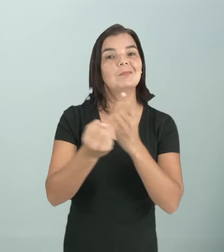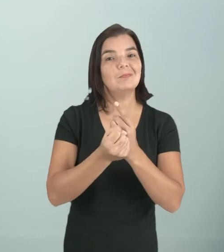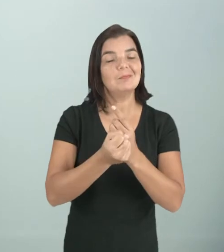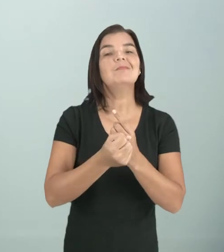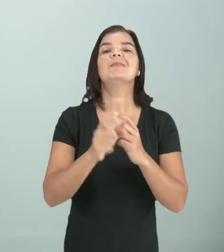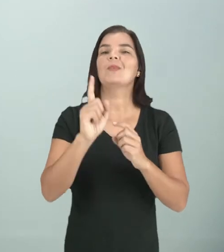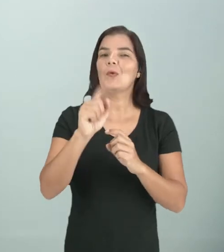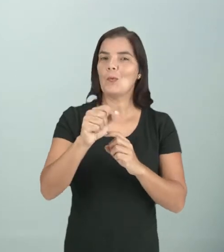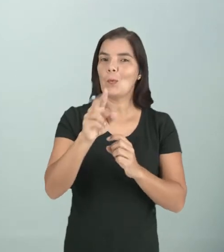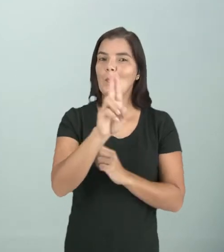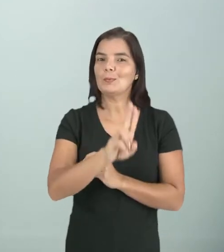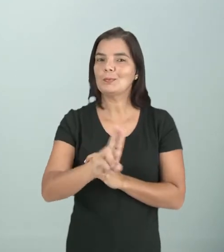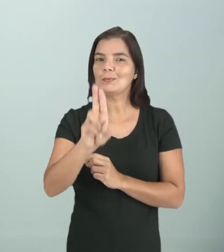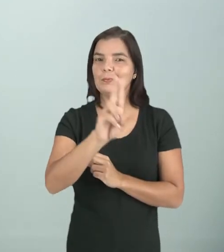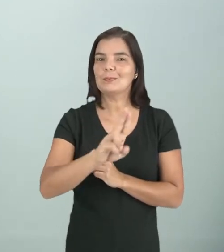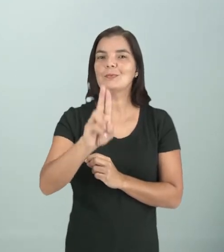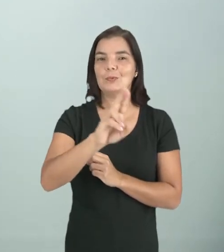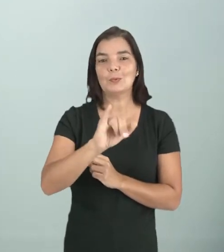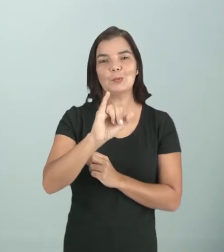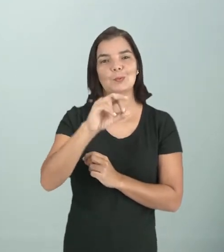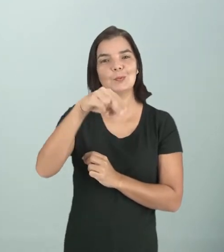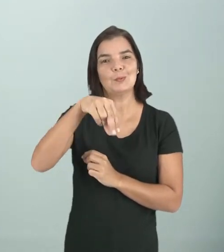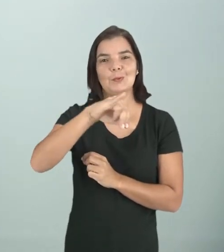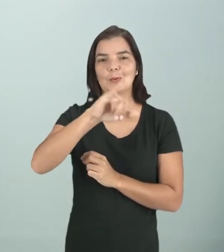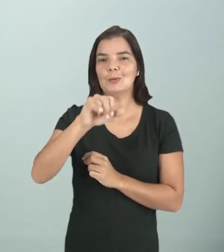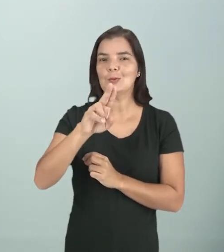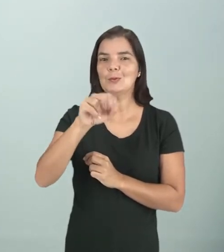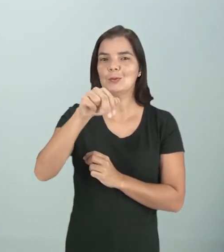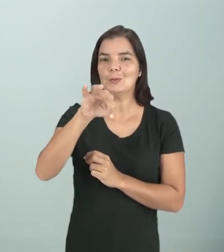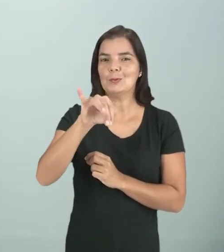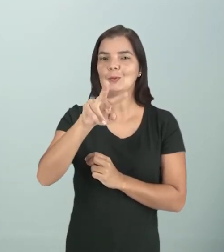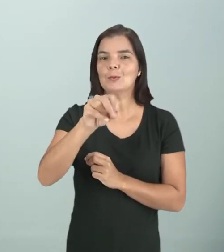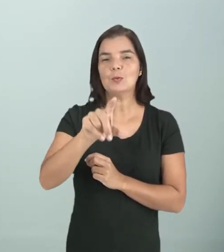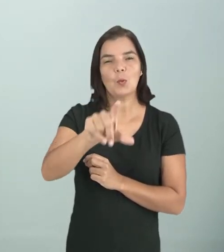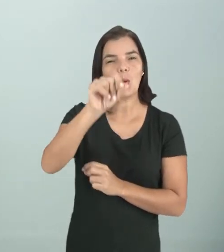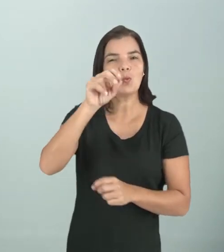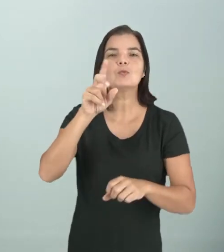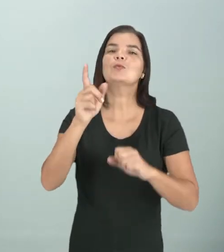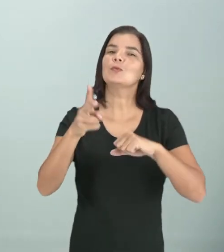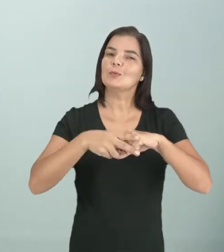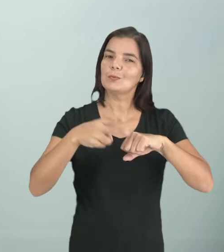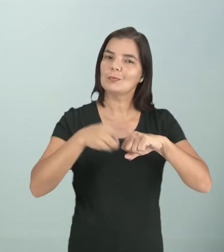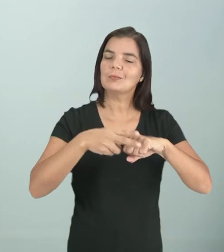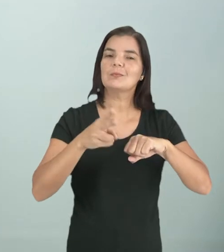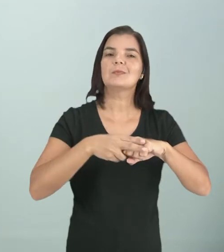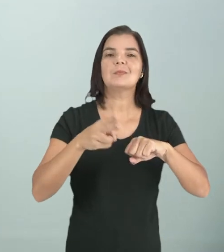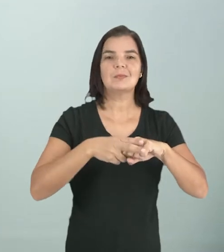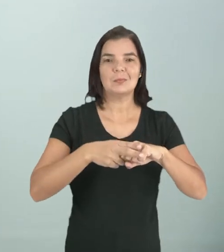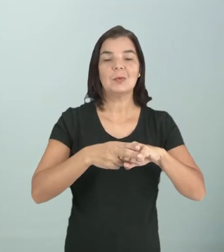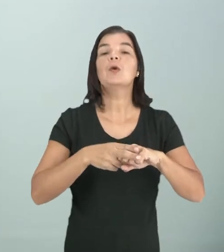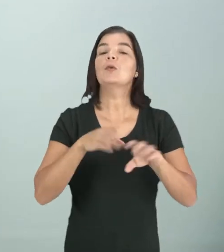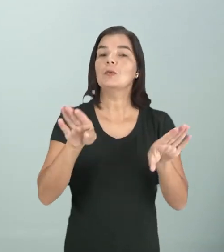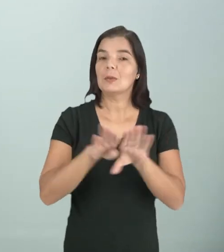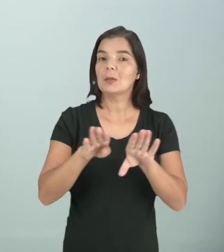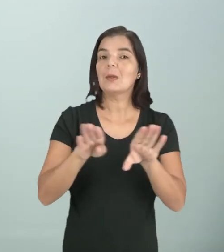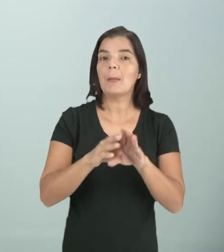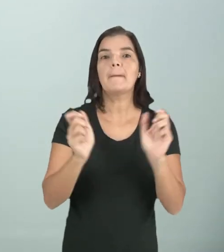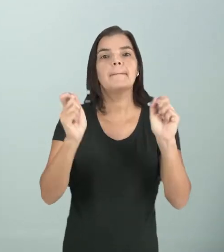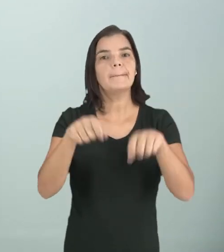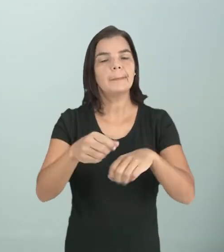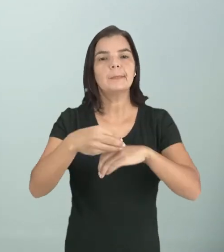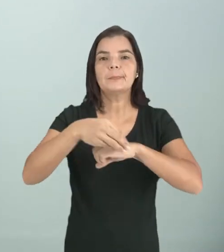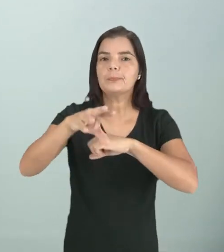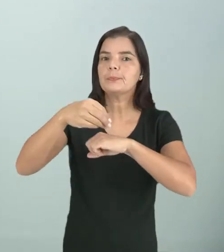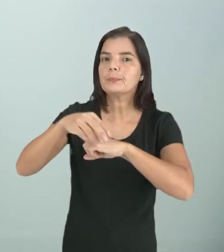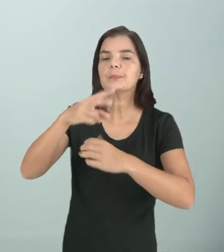seria aí o uso do injuntivo, com a escolha de alguns verbos que podem estar aí no imperativo, para poder